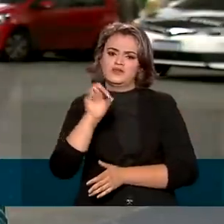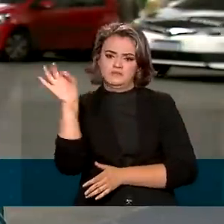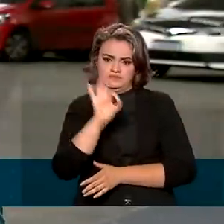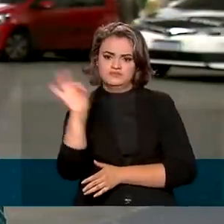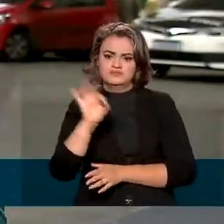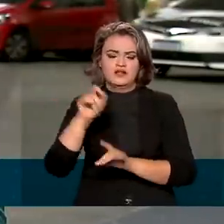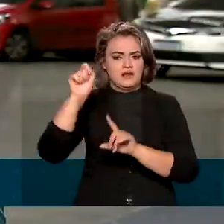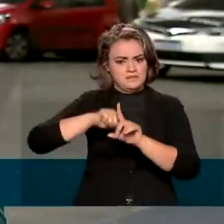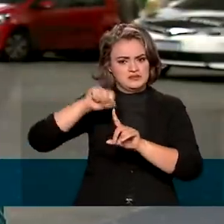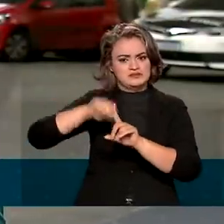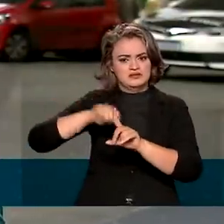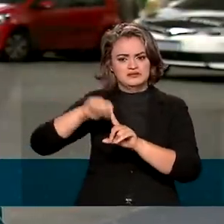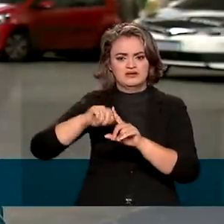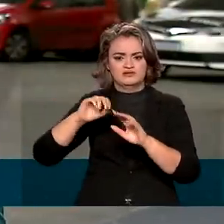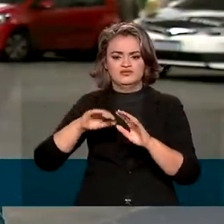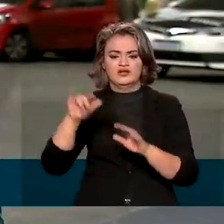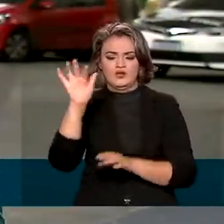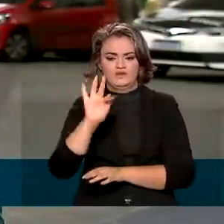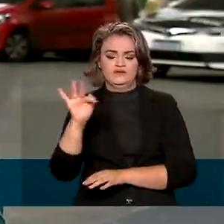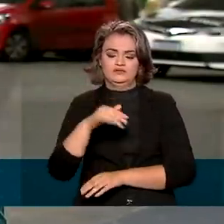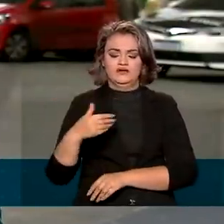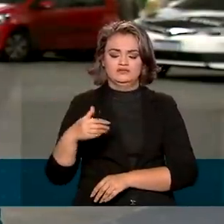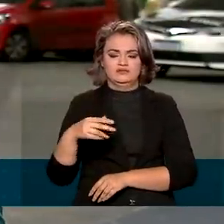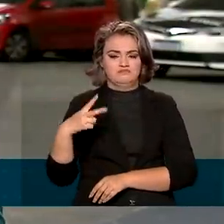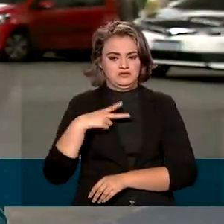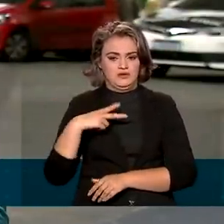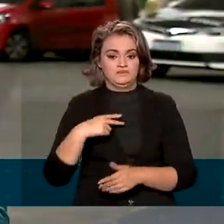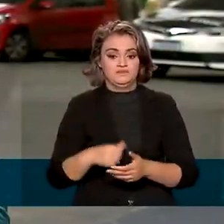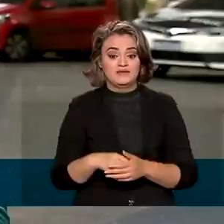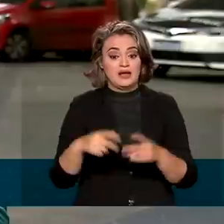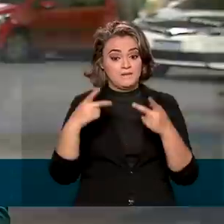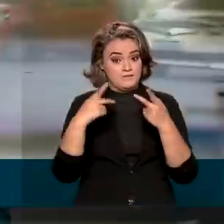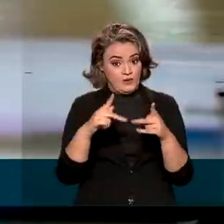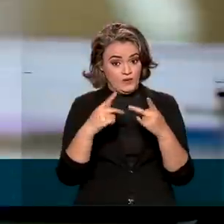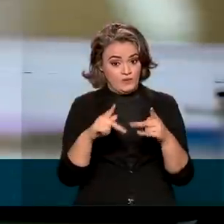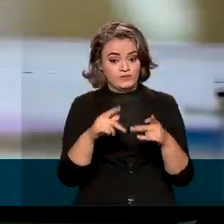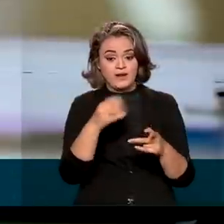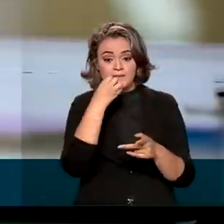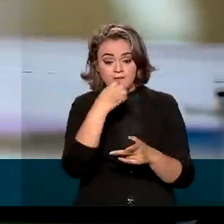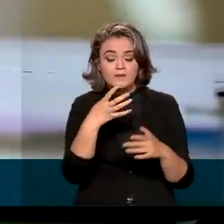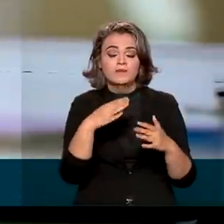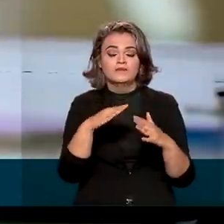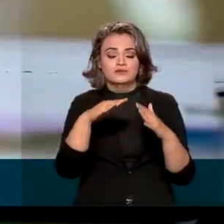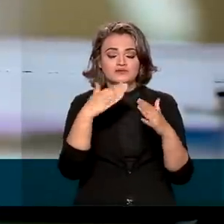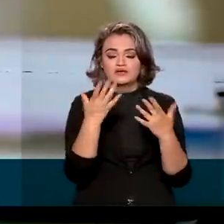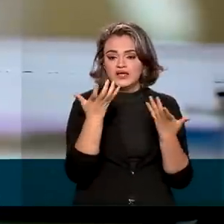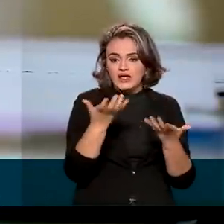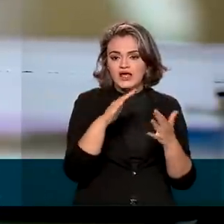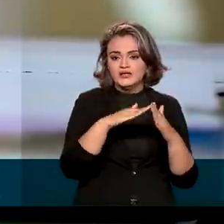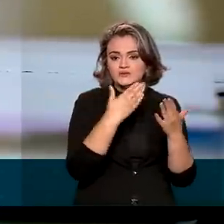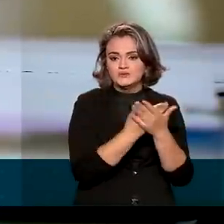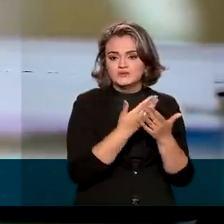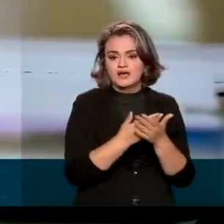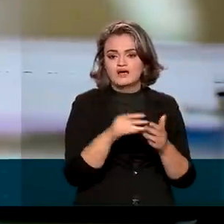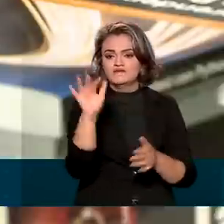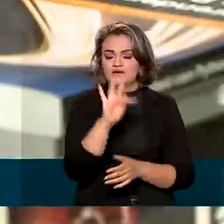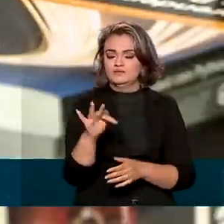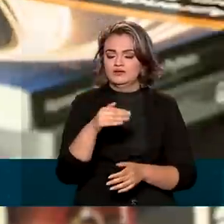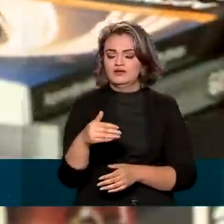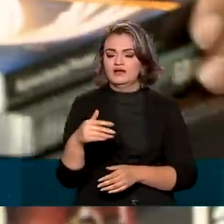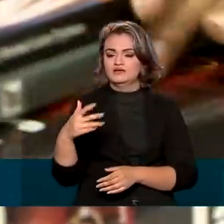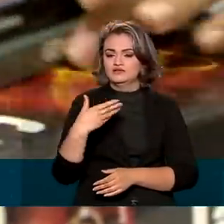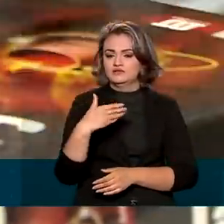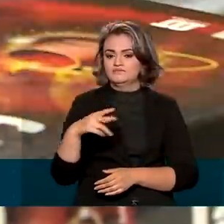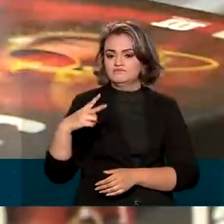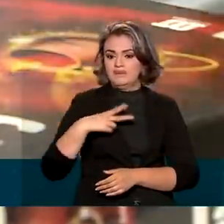no preço das mensalidades. O Prouni é uma opção para quem deseja estudar em universidade particular, mas não tem condições de